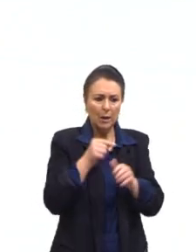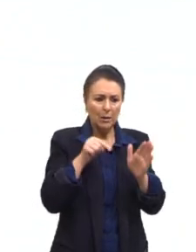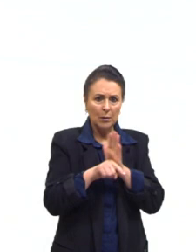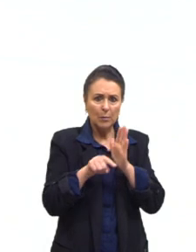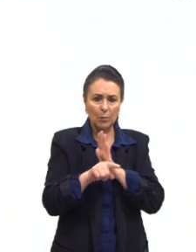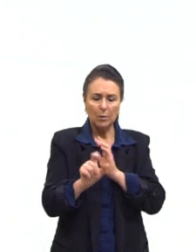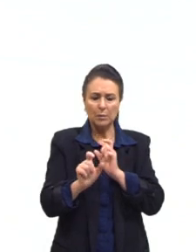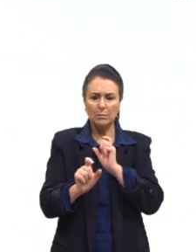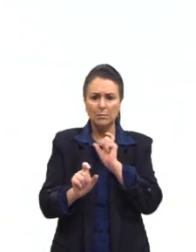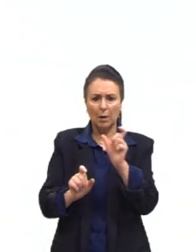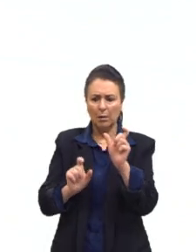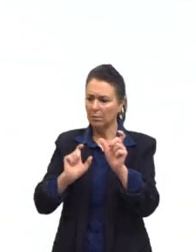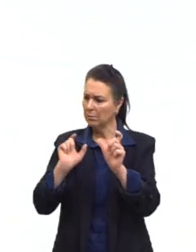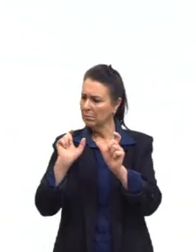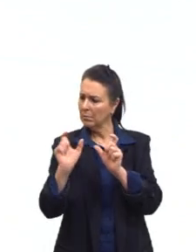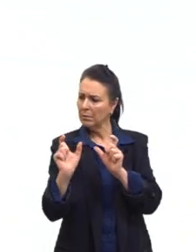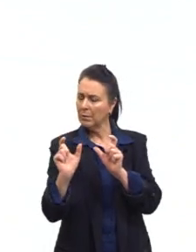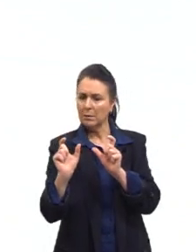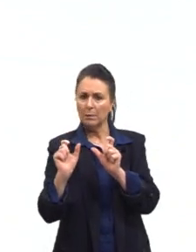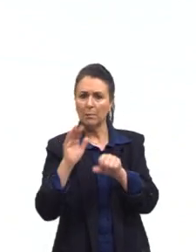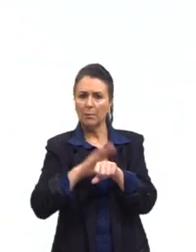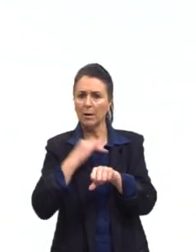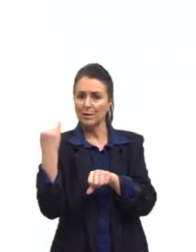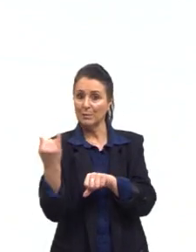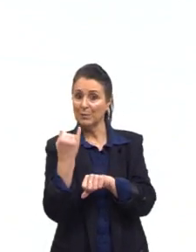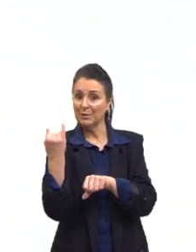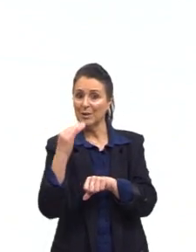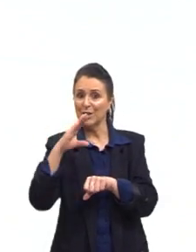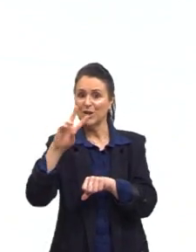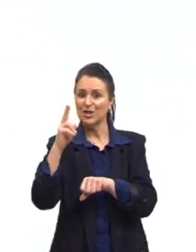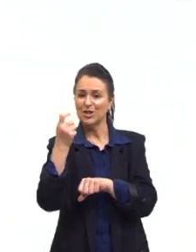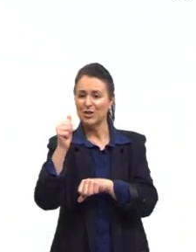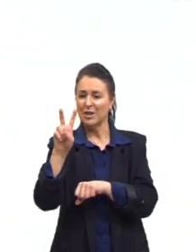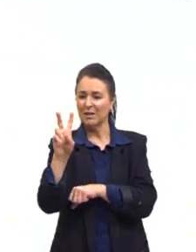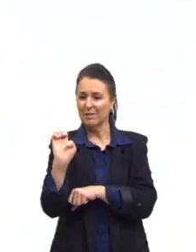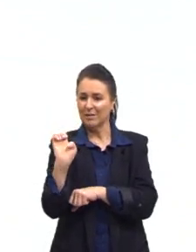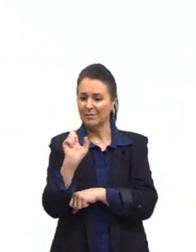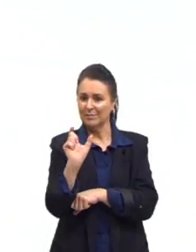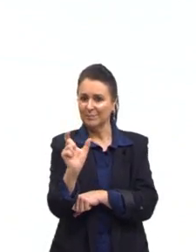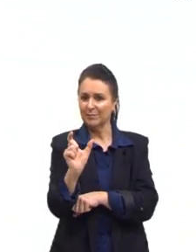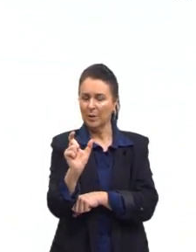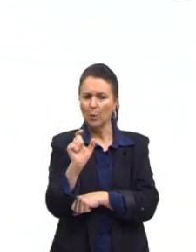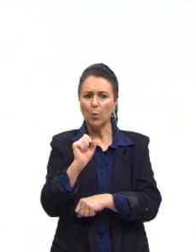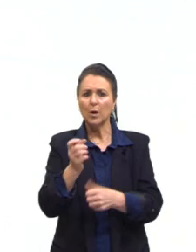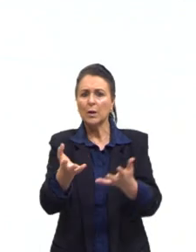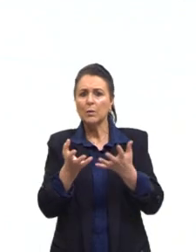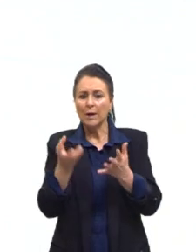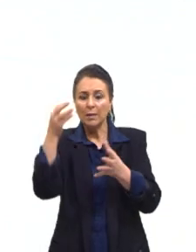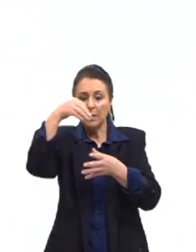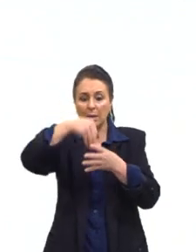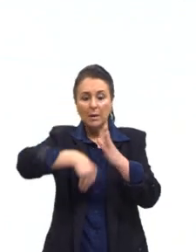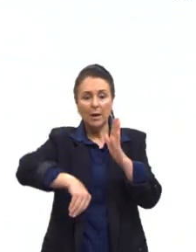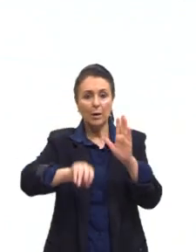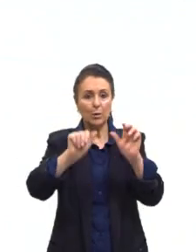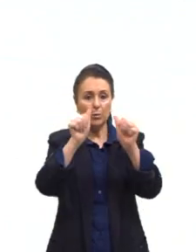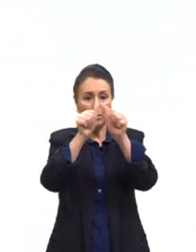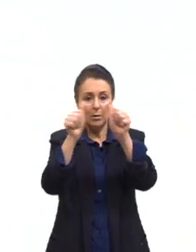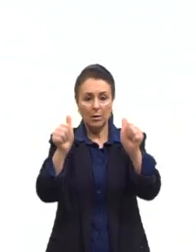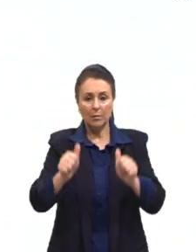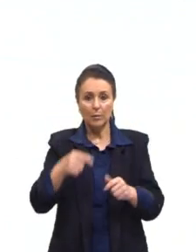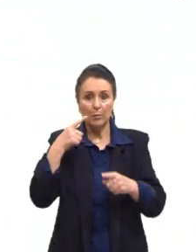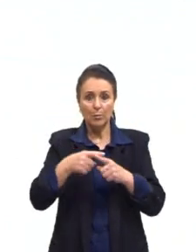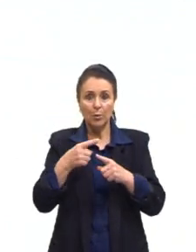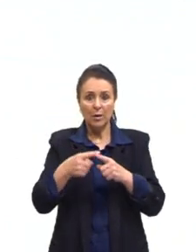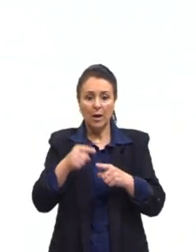são as palavras que vão ser palavras-chave para vocês compreenderem o que vocês estão buscando naquela imagem. O porquê que aquela imagem